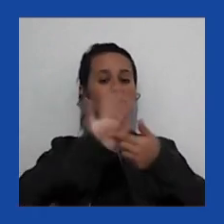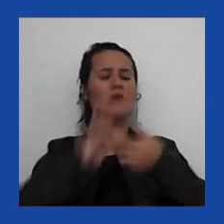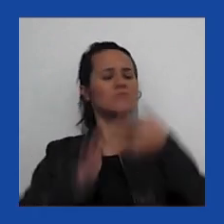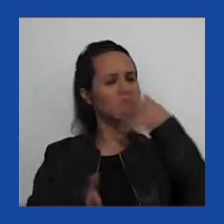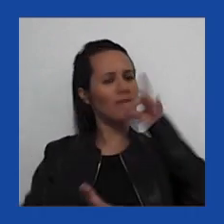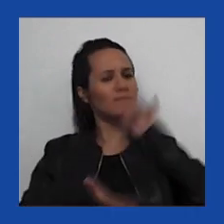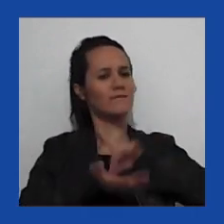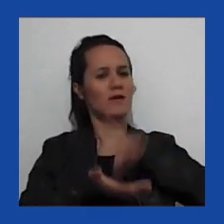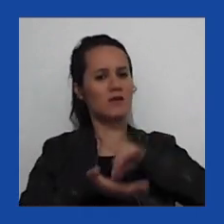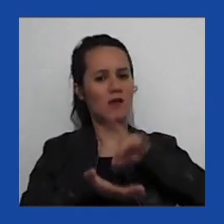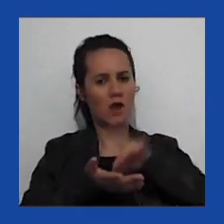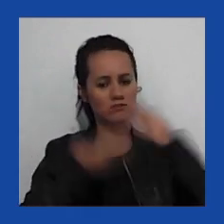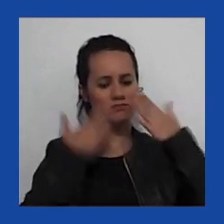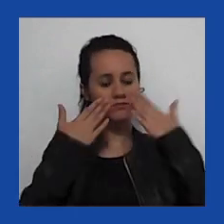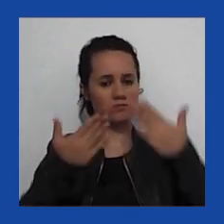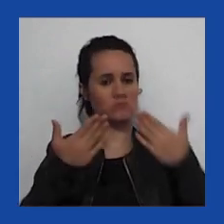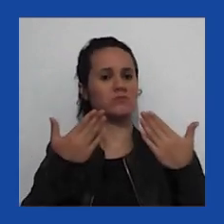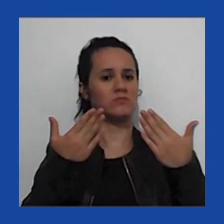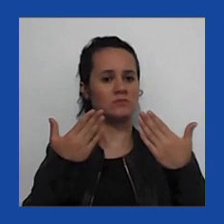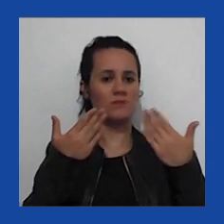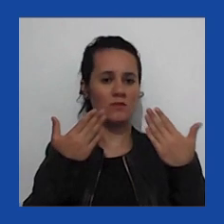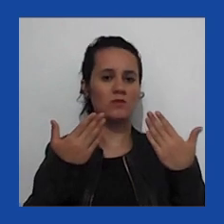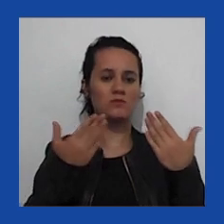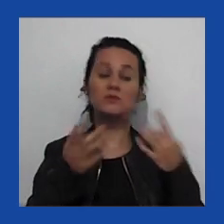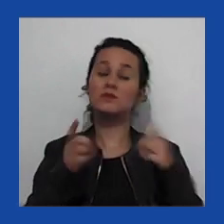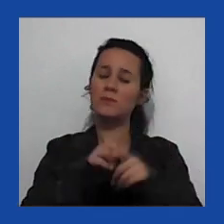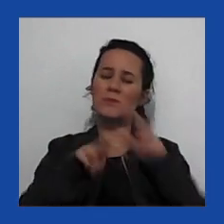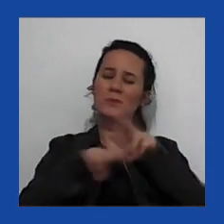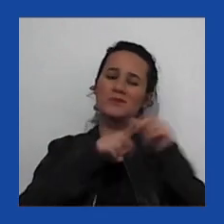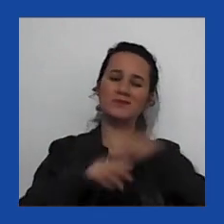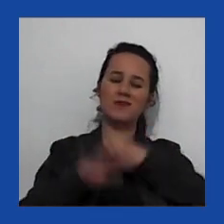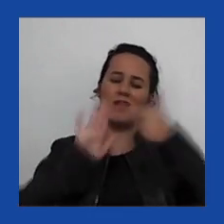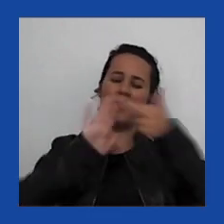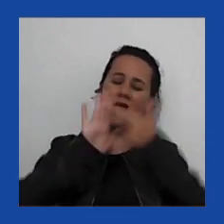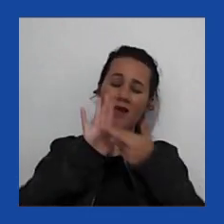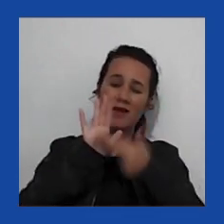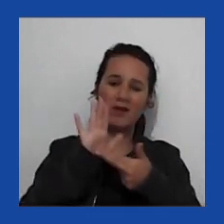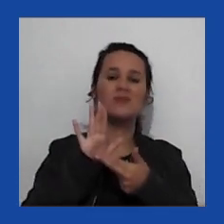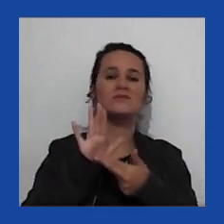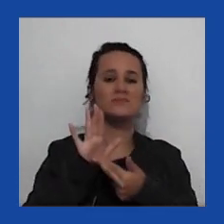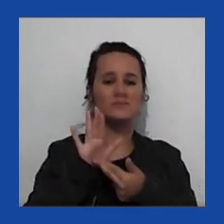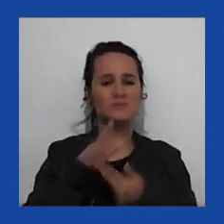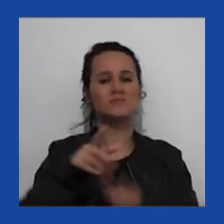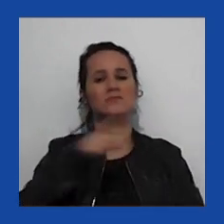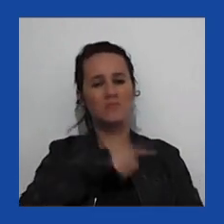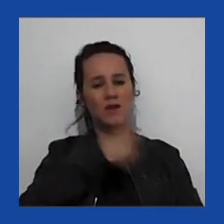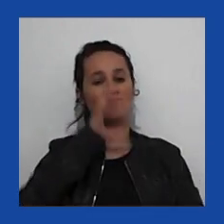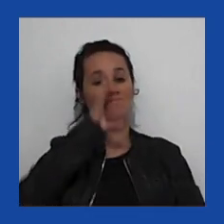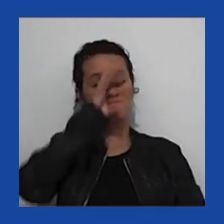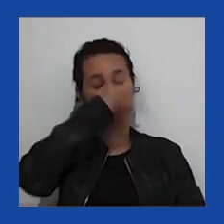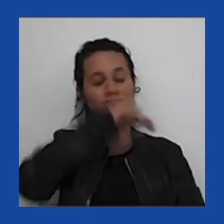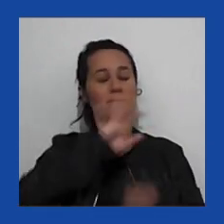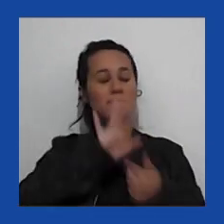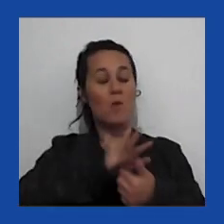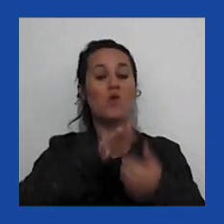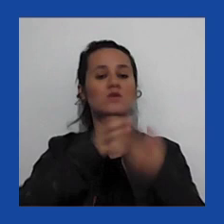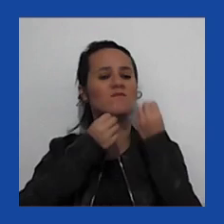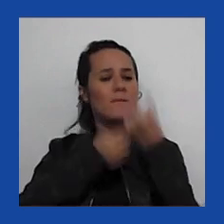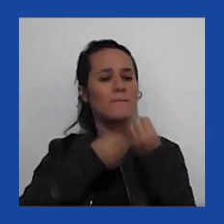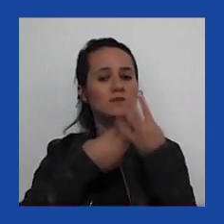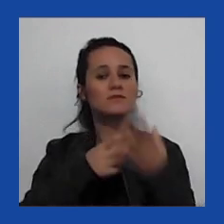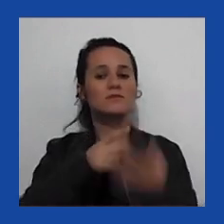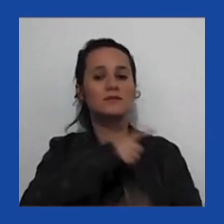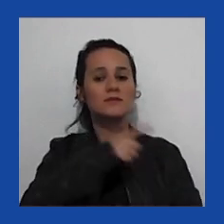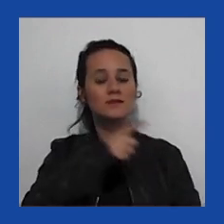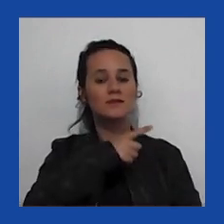E, por isso, sistemas regulatórios que insistem na informação, na